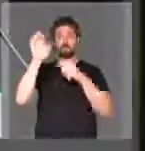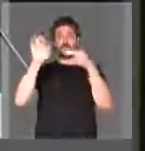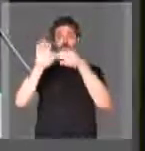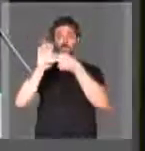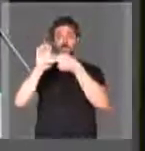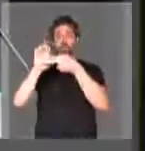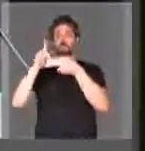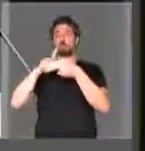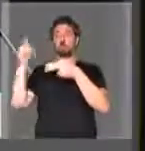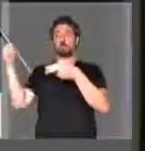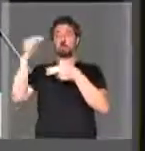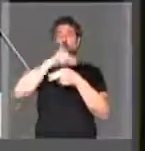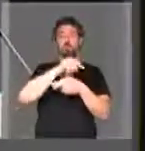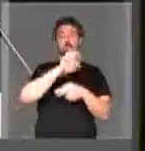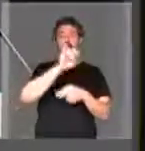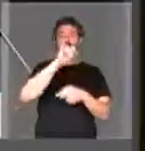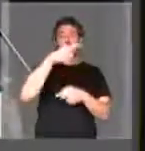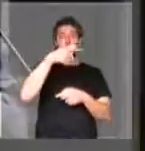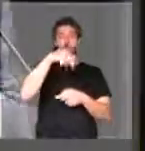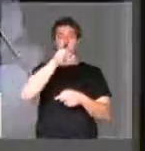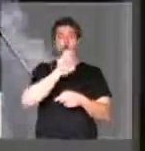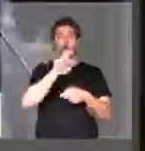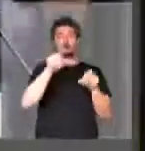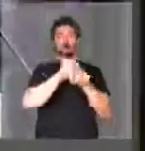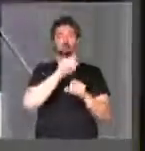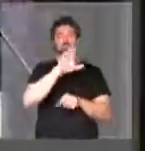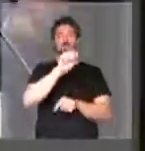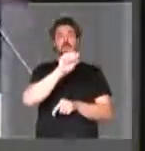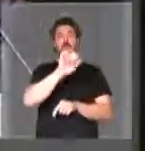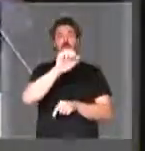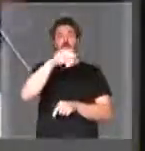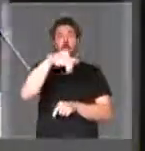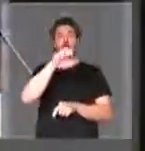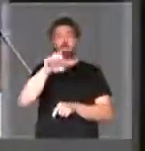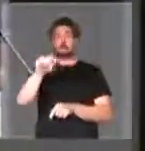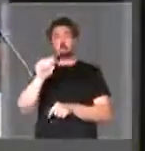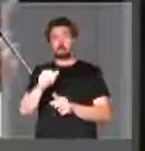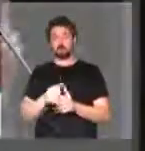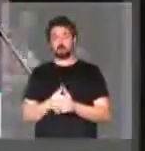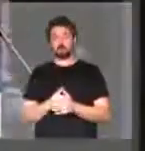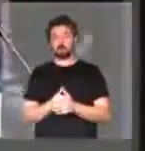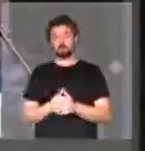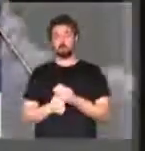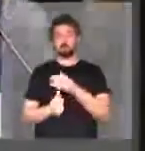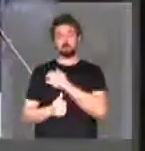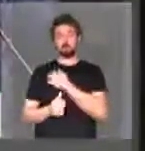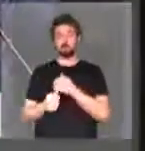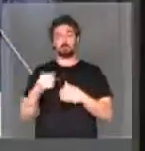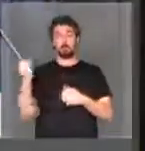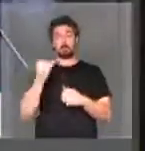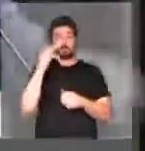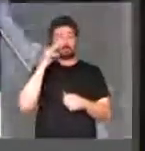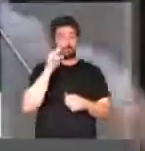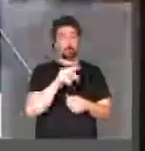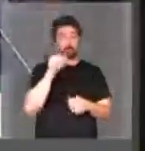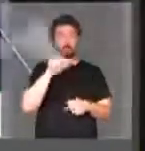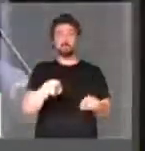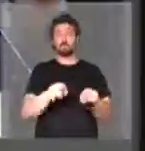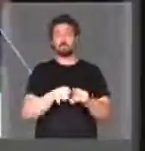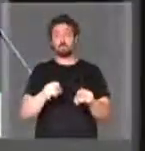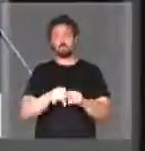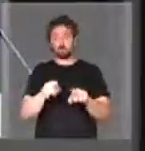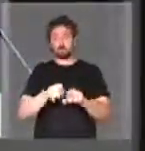vizinha São Jorge do Oiapoque e de Caena. Então, nós precisamos compreender essa importância e o